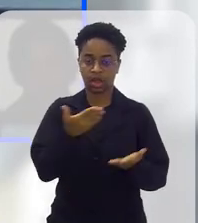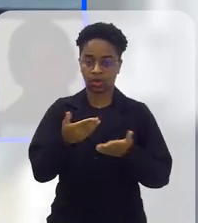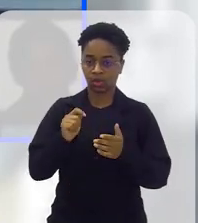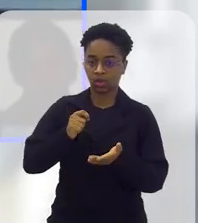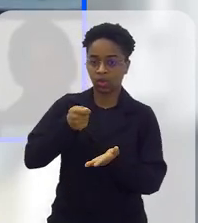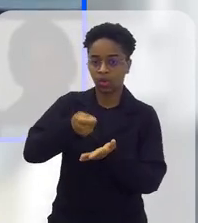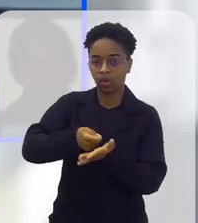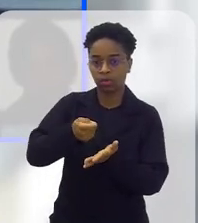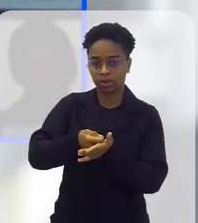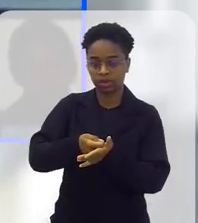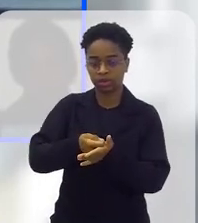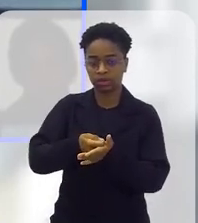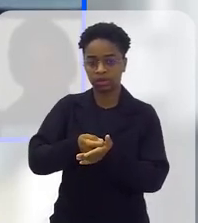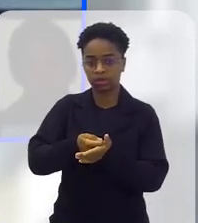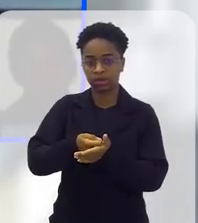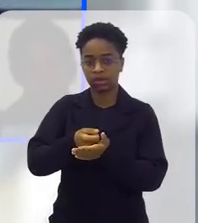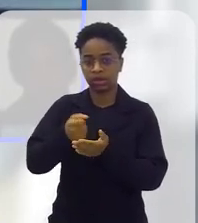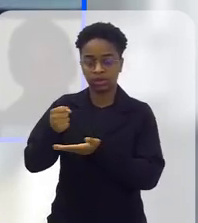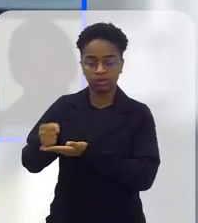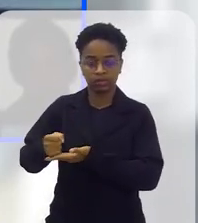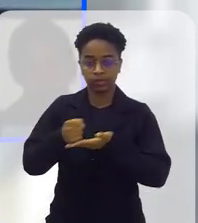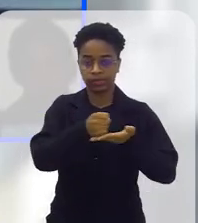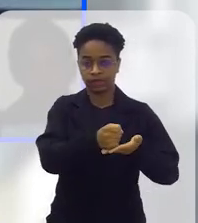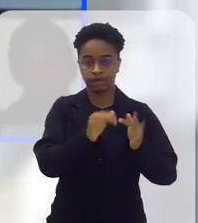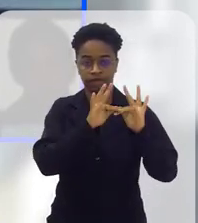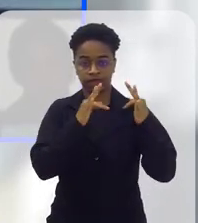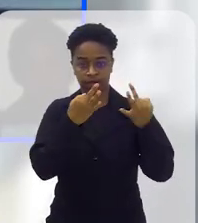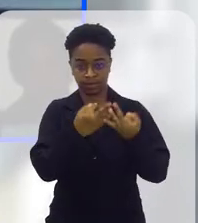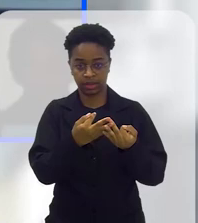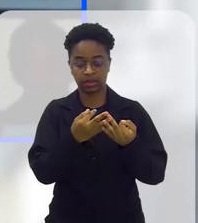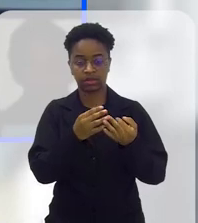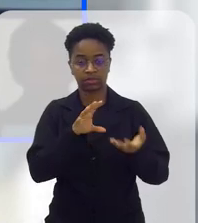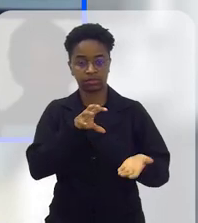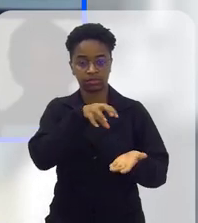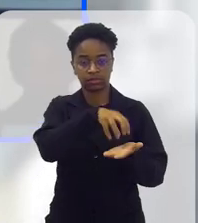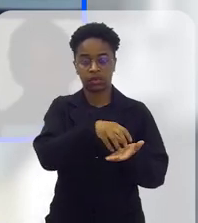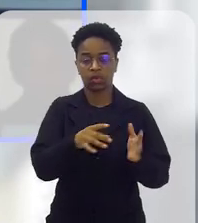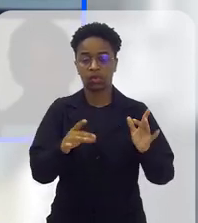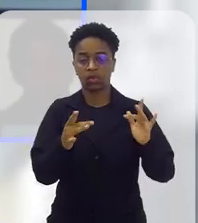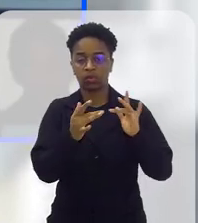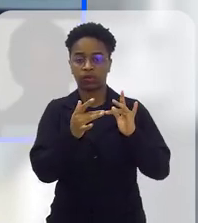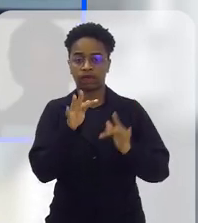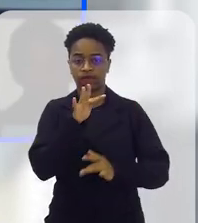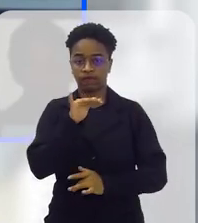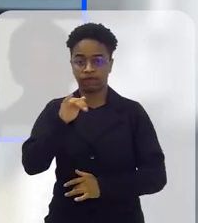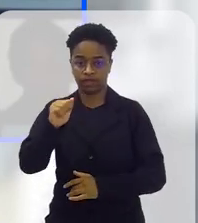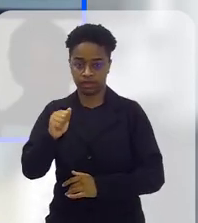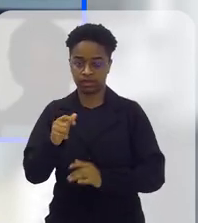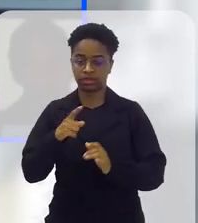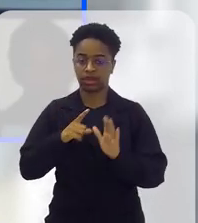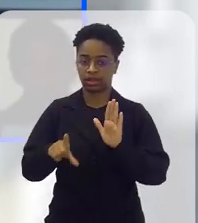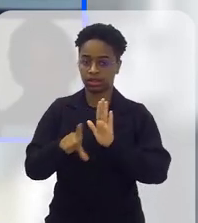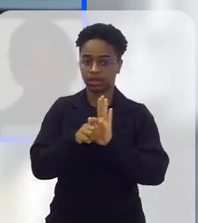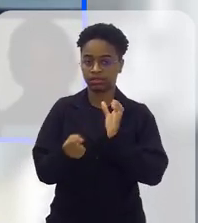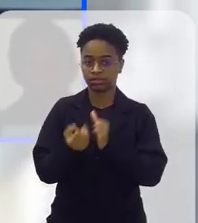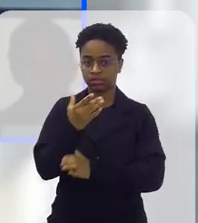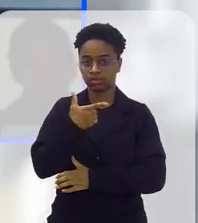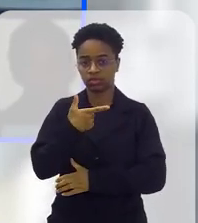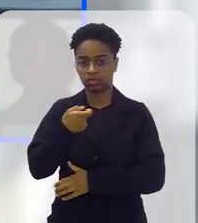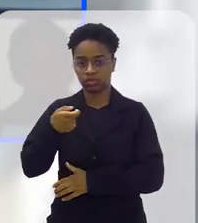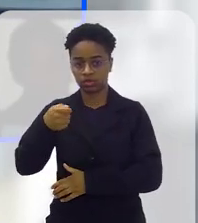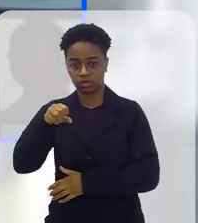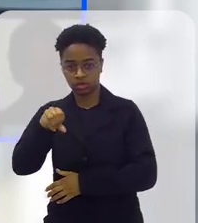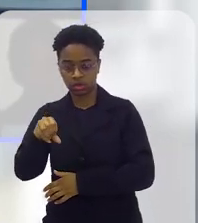tornam-se obrigatório o encaminhamento dessas famílias aqui para a FIA, uma lei de 2009. E, conforme o deputado